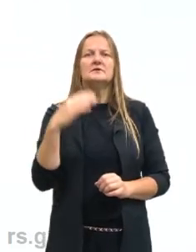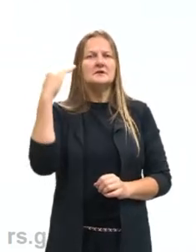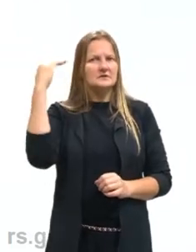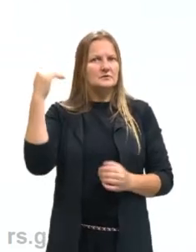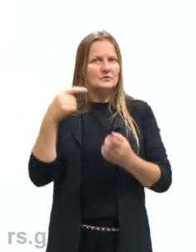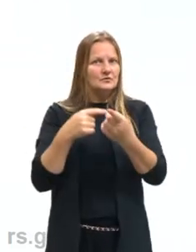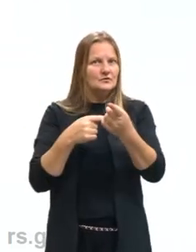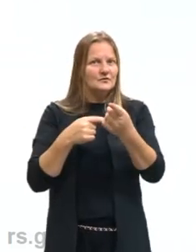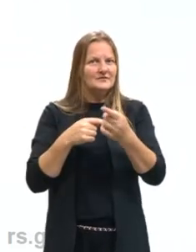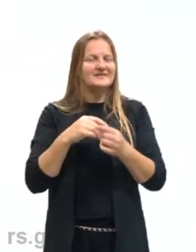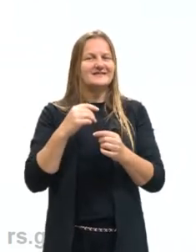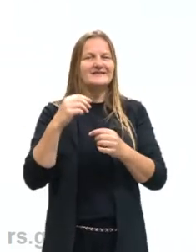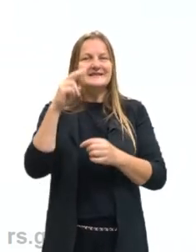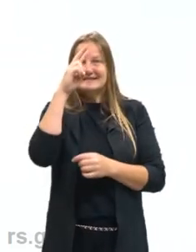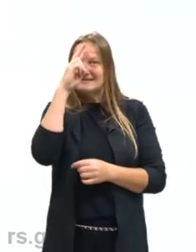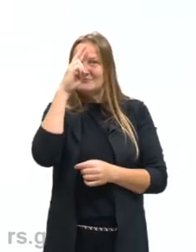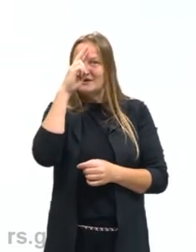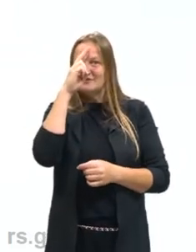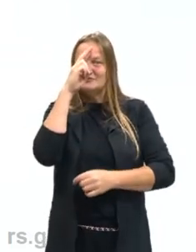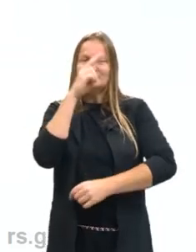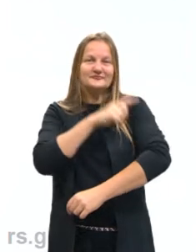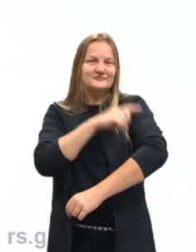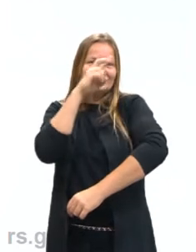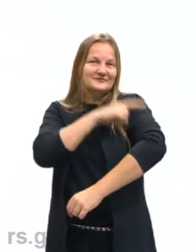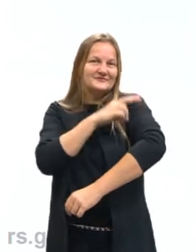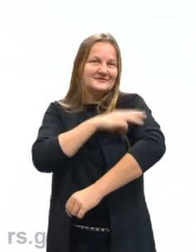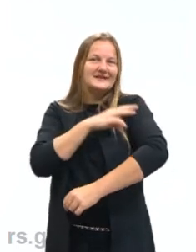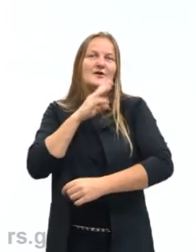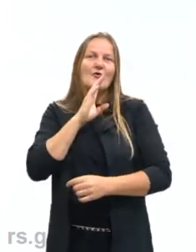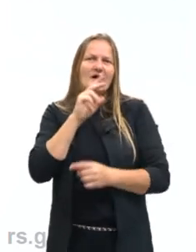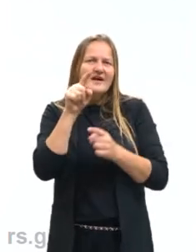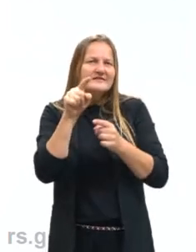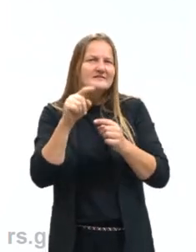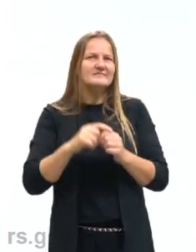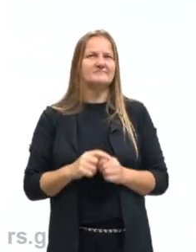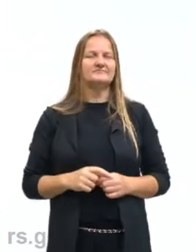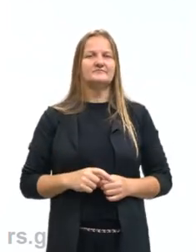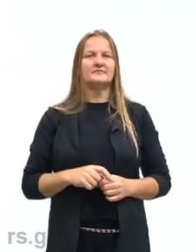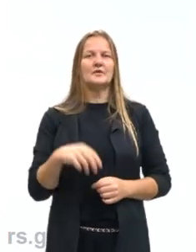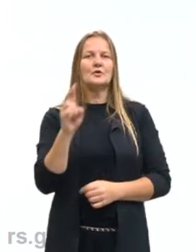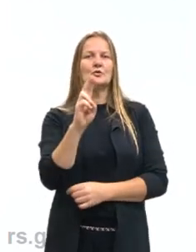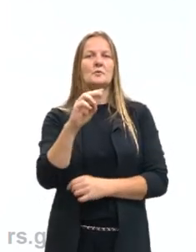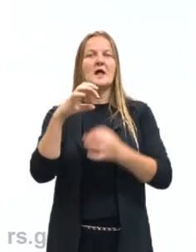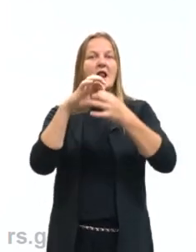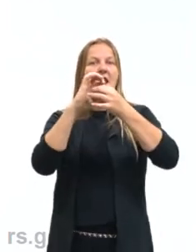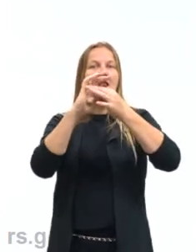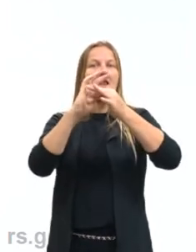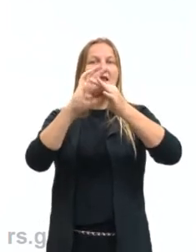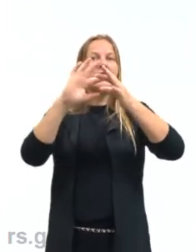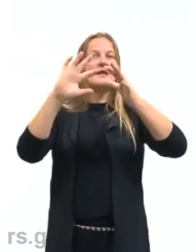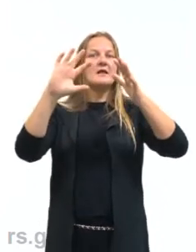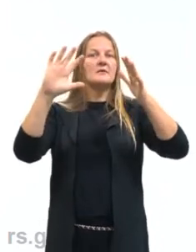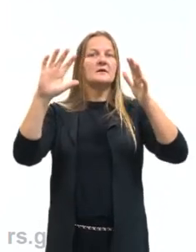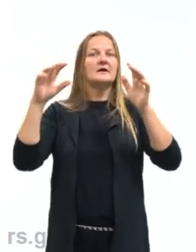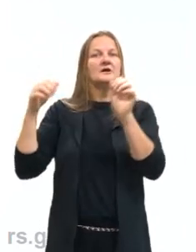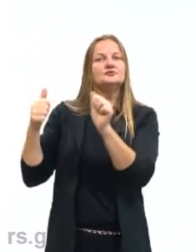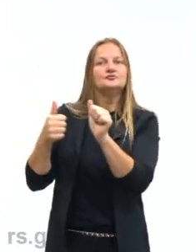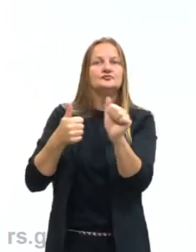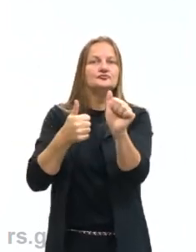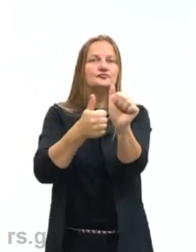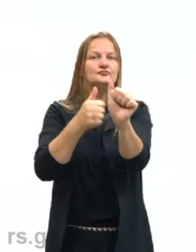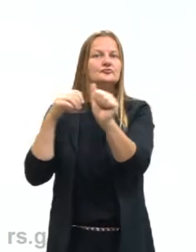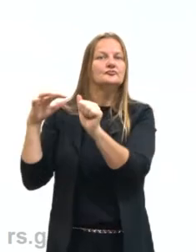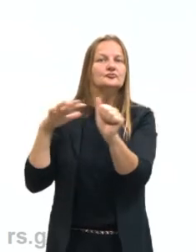ao longo do ensino médio, vocês já viram essa obra, que se chama A Liberdade, Guiando o Povo, do